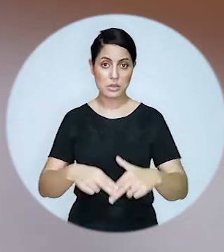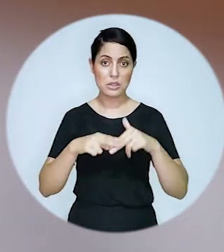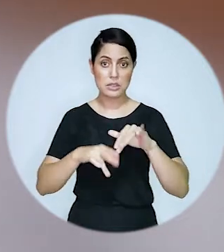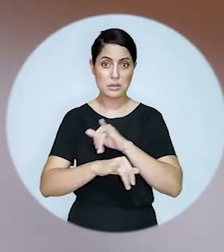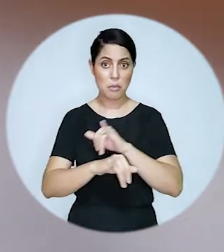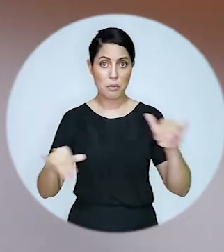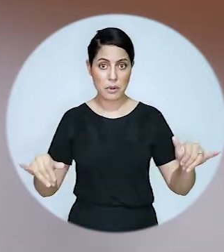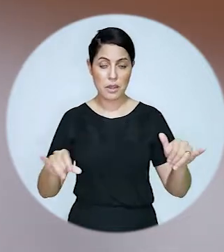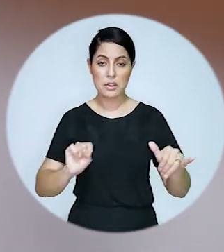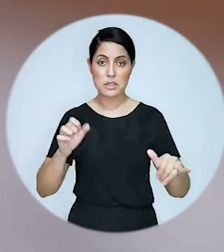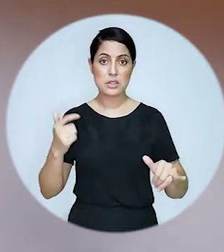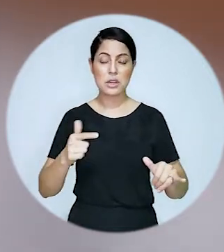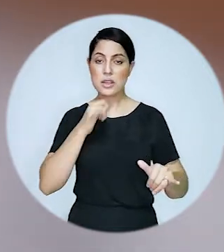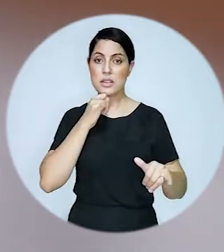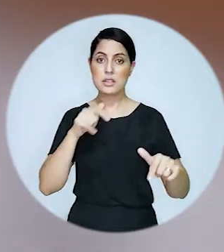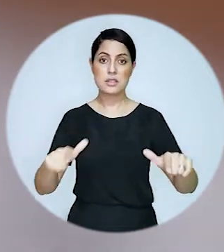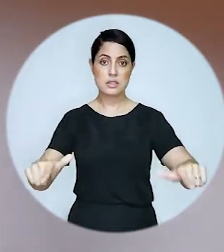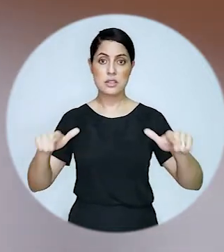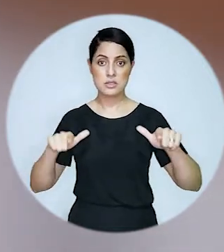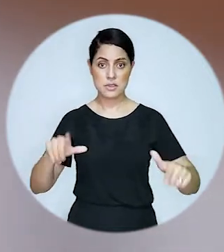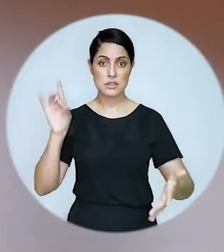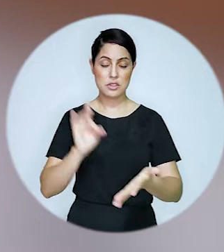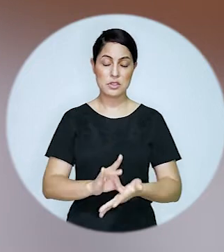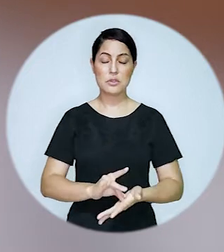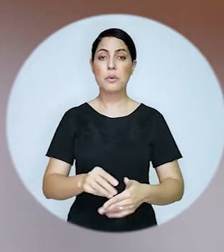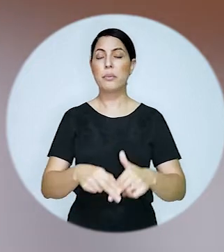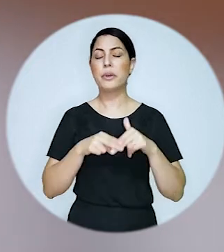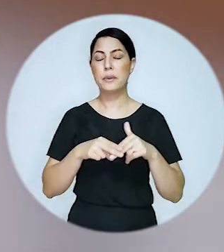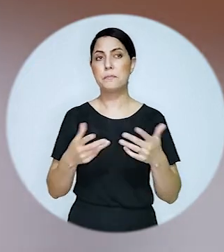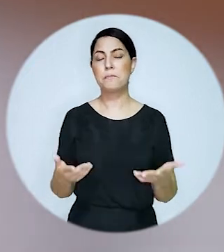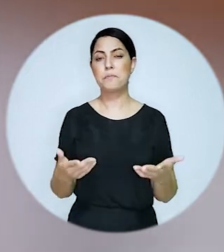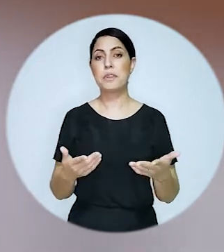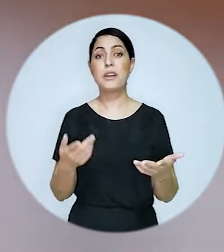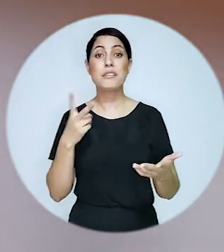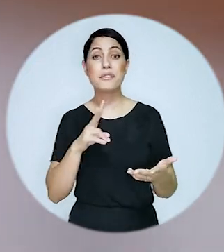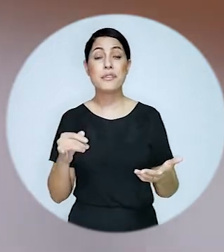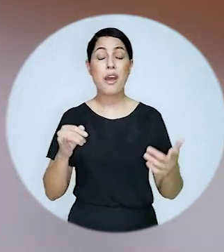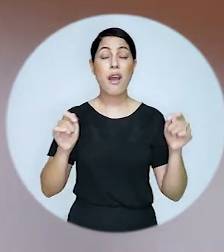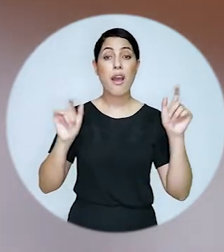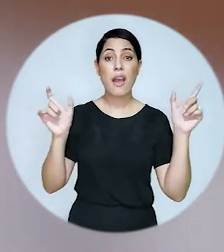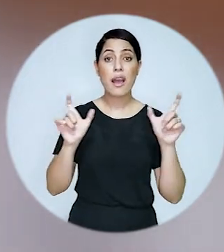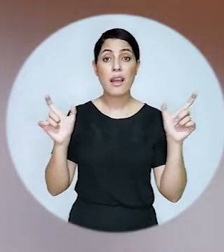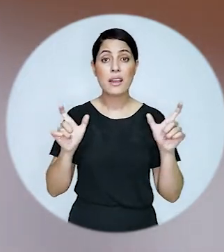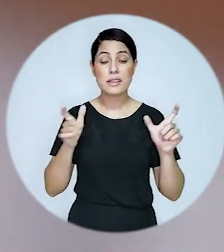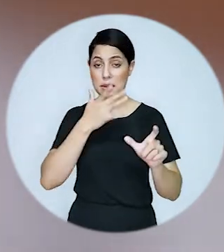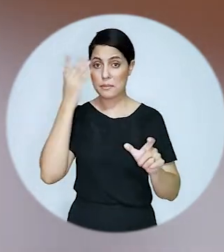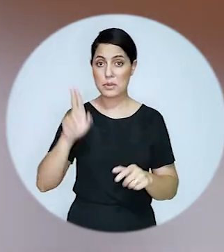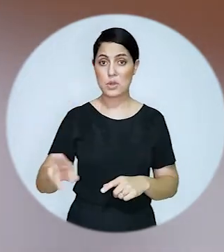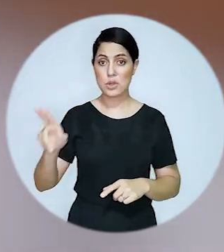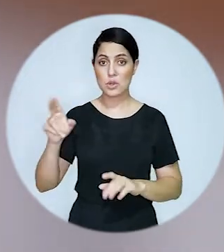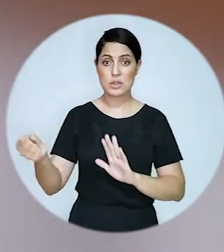desses atos, desse ato de publicação do certificado de registro, pelo simples fato de que isso pode alertar